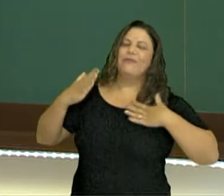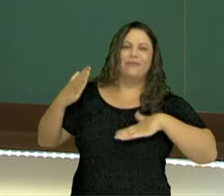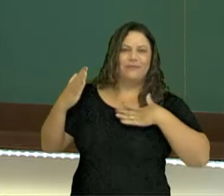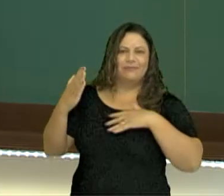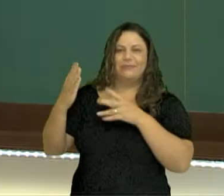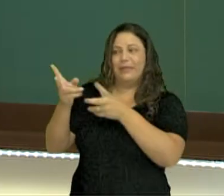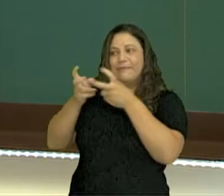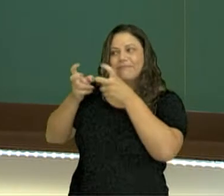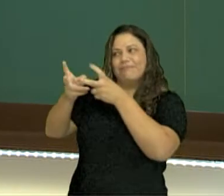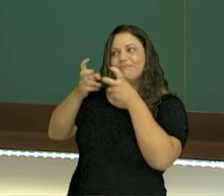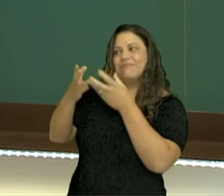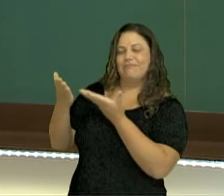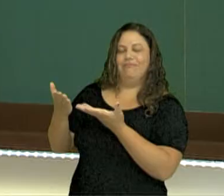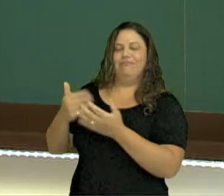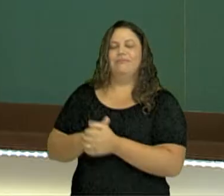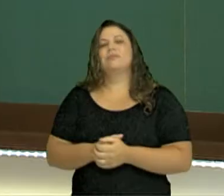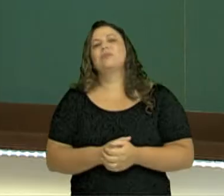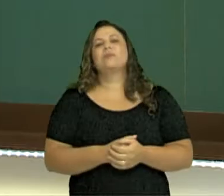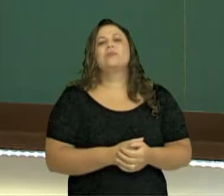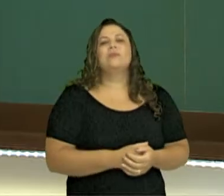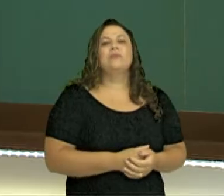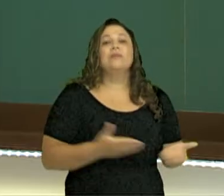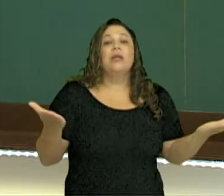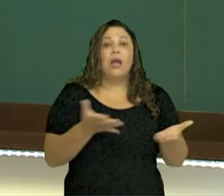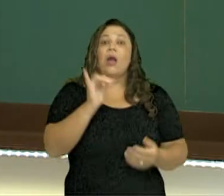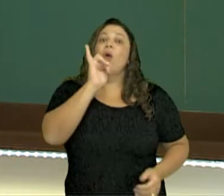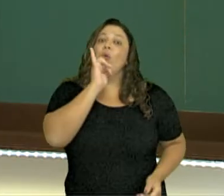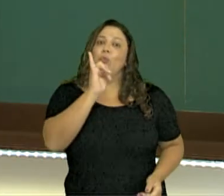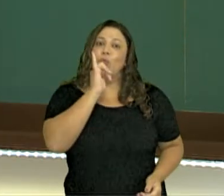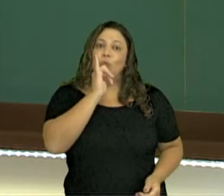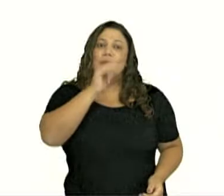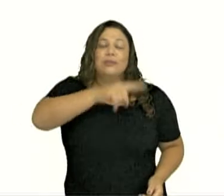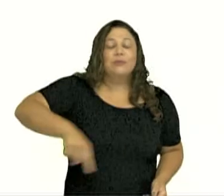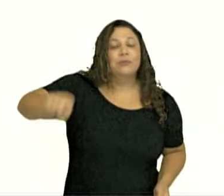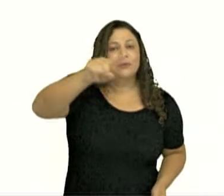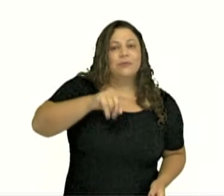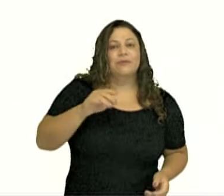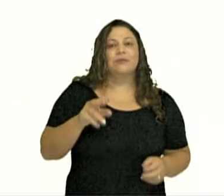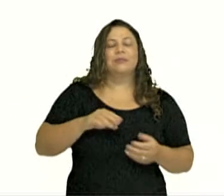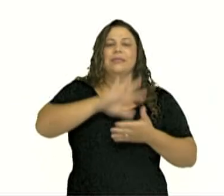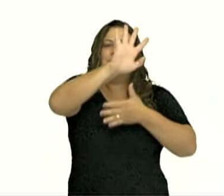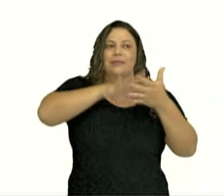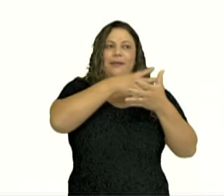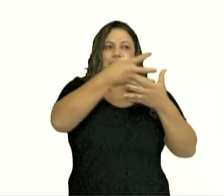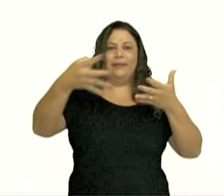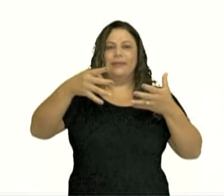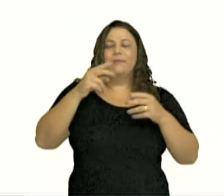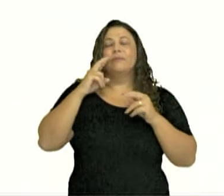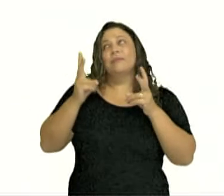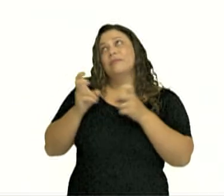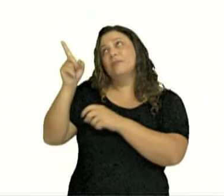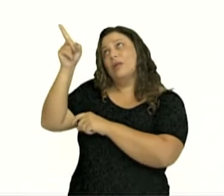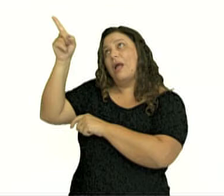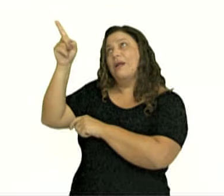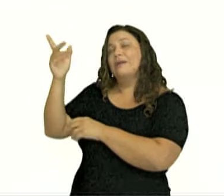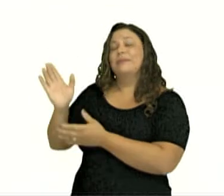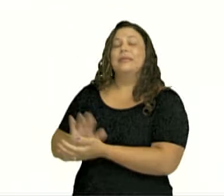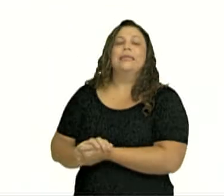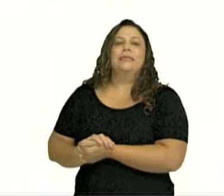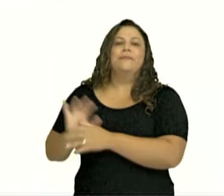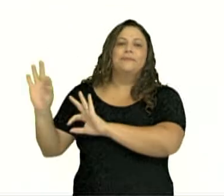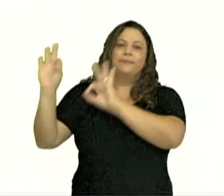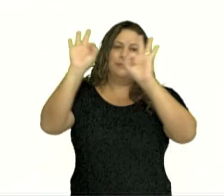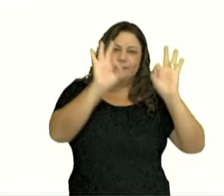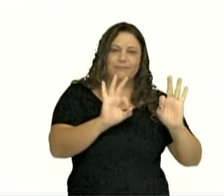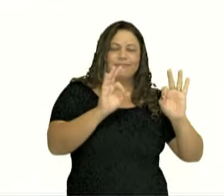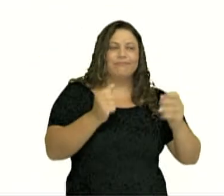nossa vida financeira. Aqui eu tenho um exemplo para vocês, aqui de um orçamento, ó. Onde eu tenho as receitas fixas, as